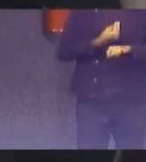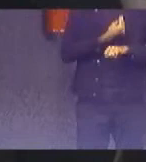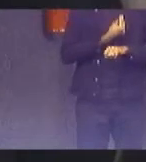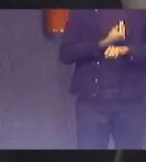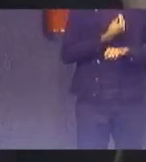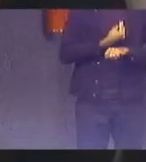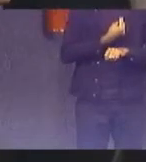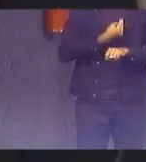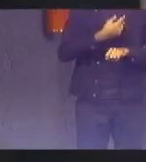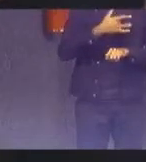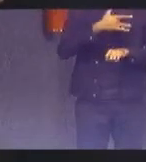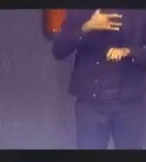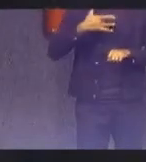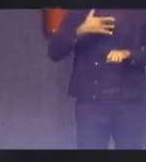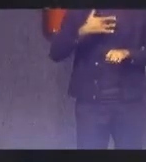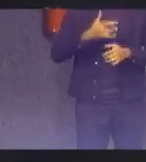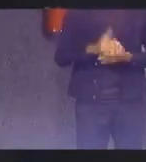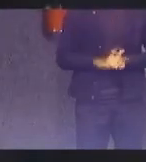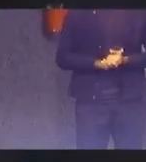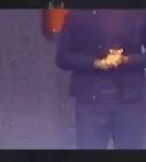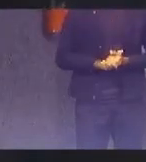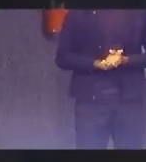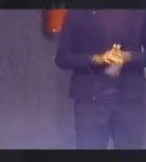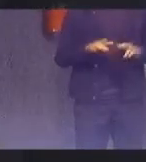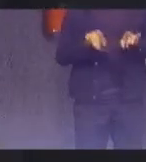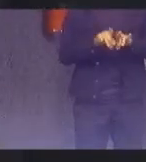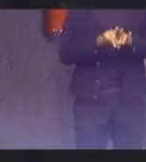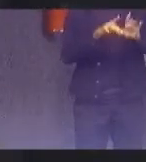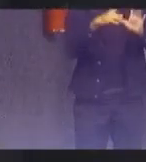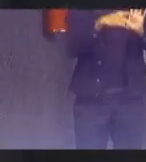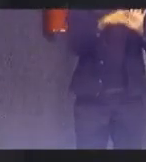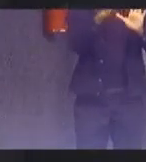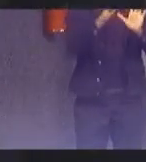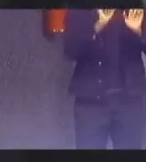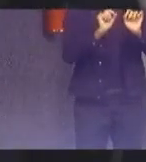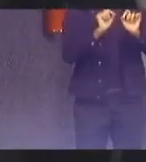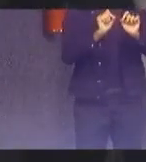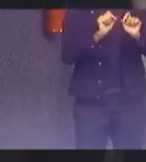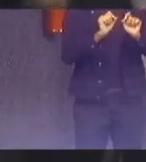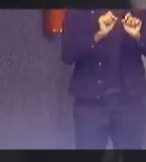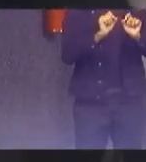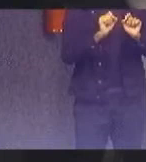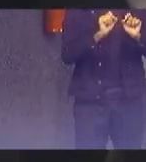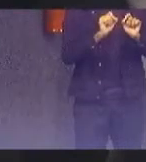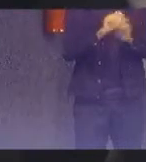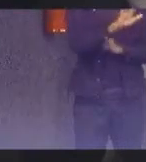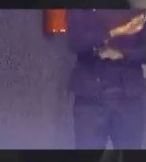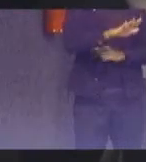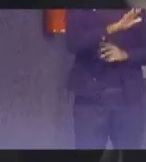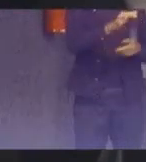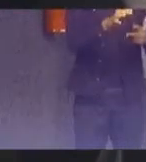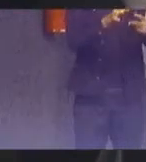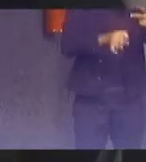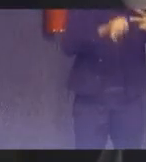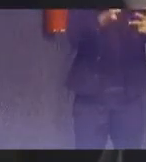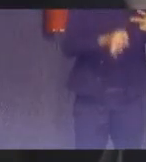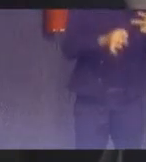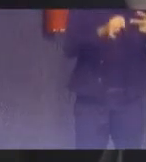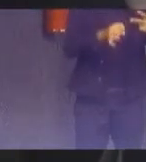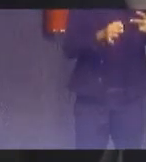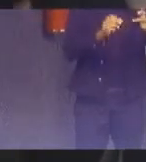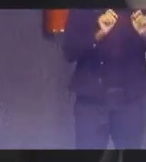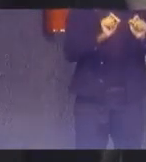muita saúde também quero destacar que no âmbito do poder judiciário o